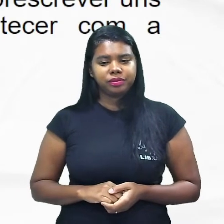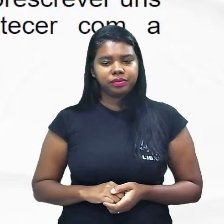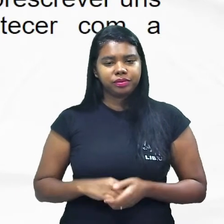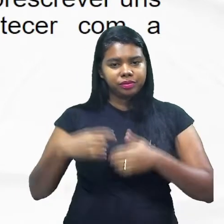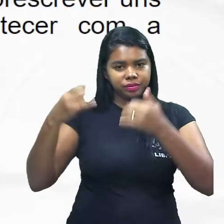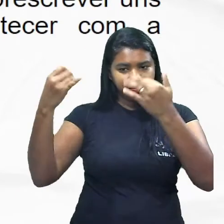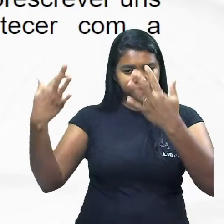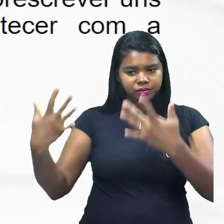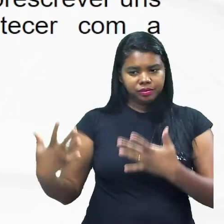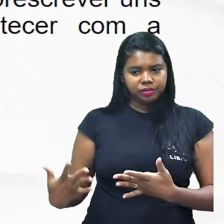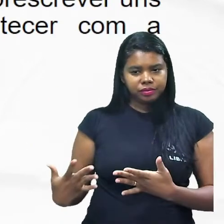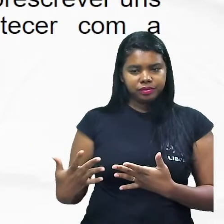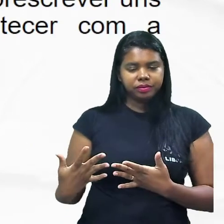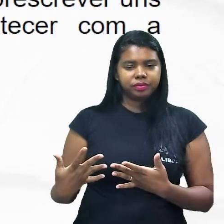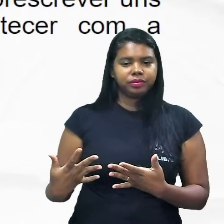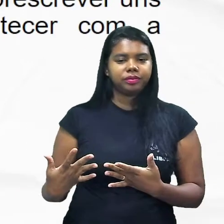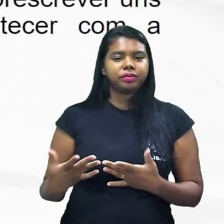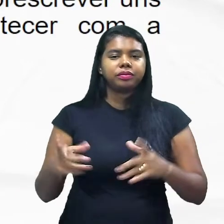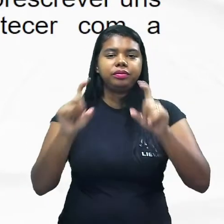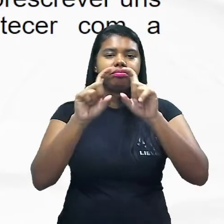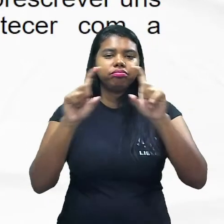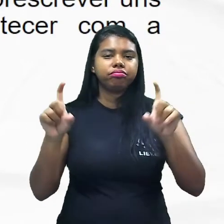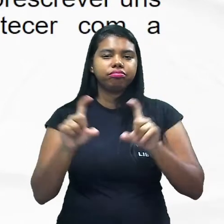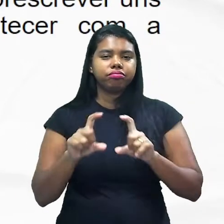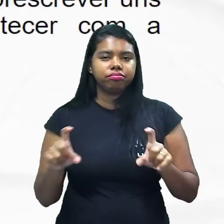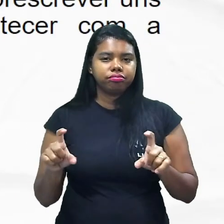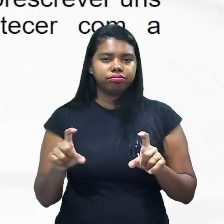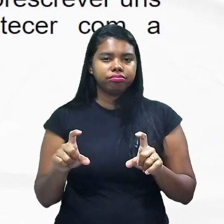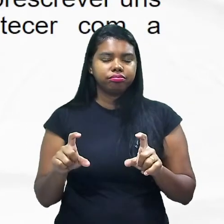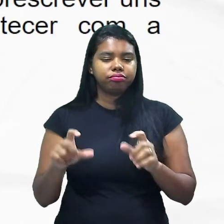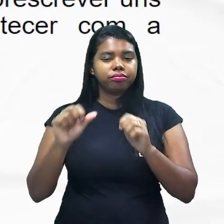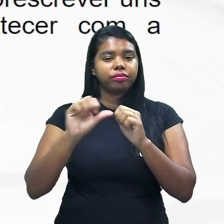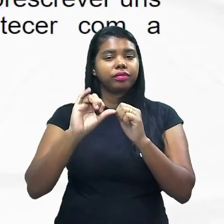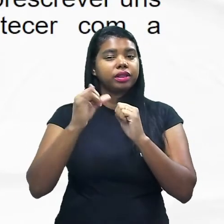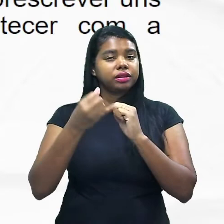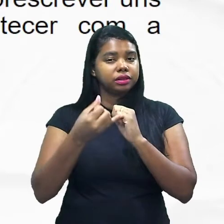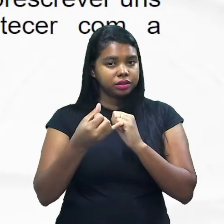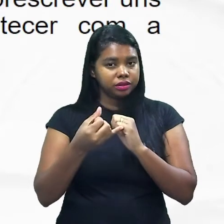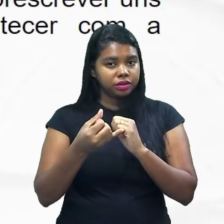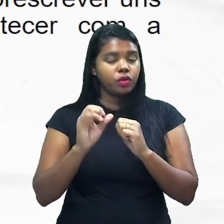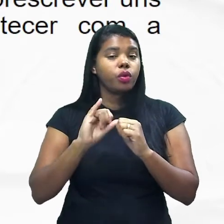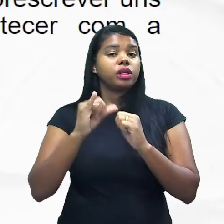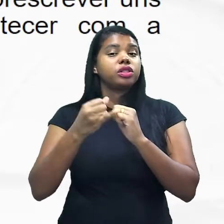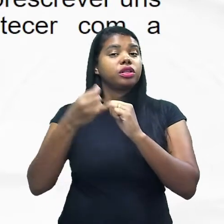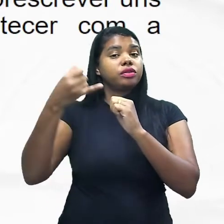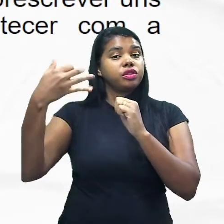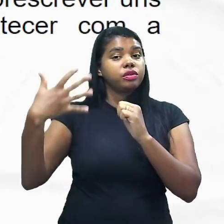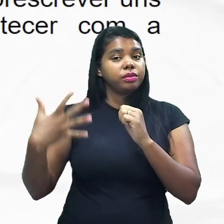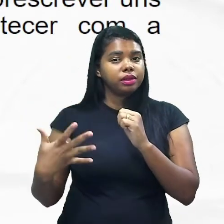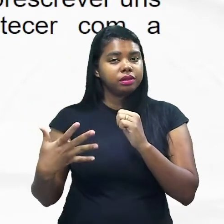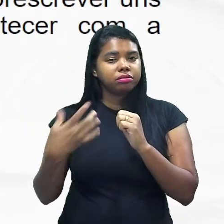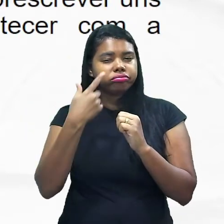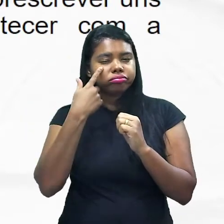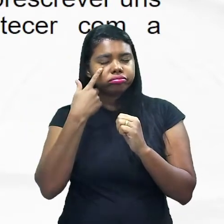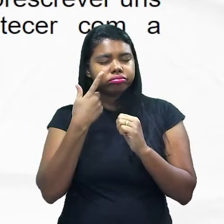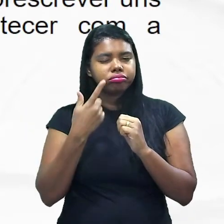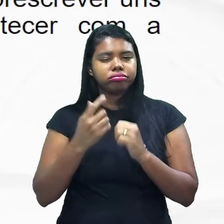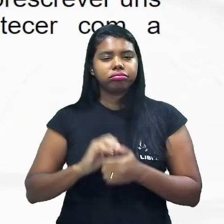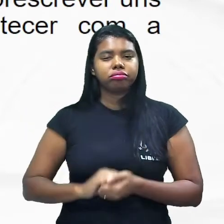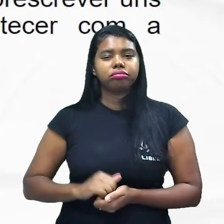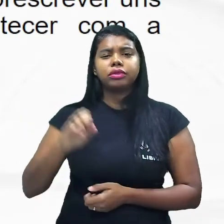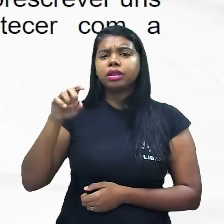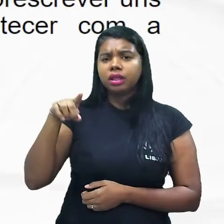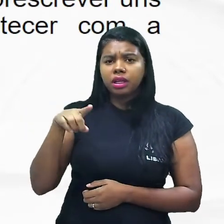explicativo ou é uma oração subordinativa adjetiva um adjetivo explicativo veja que ele diz que é